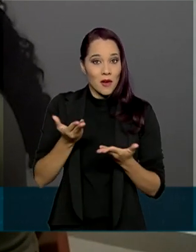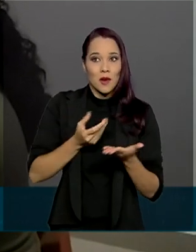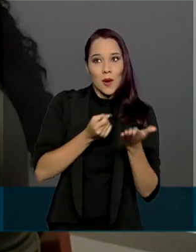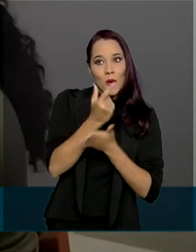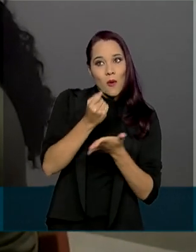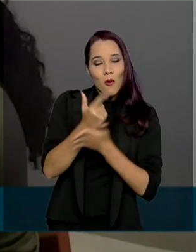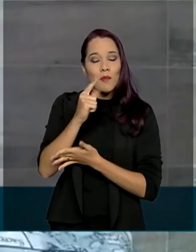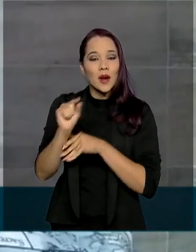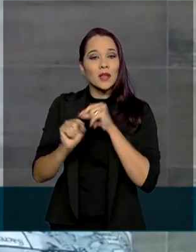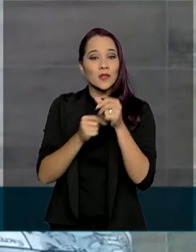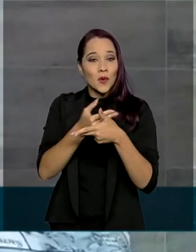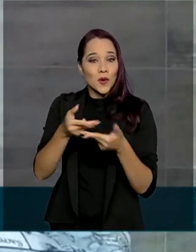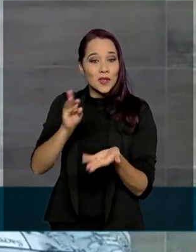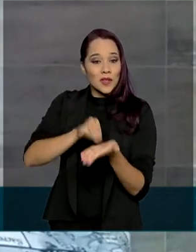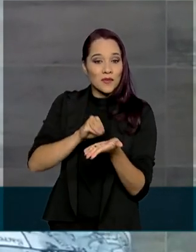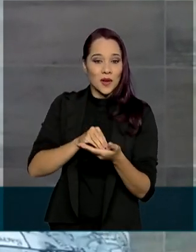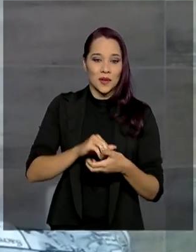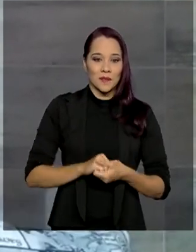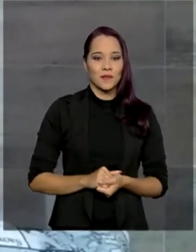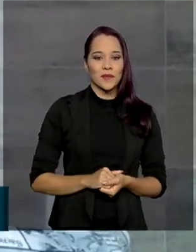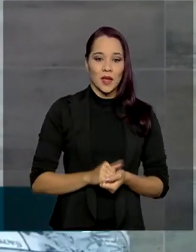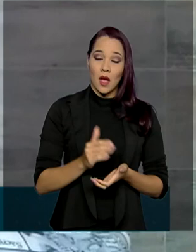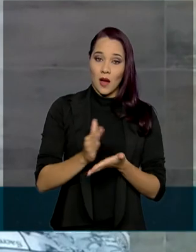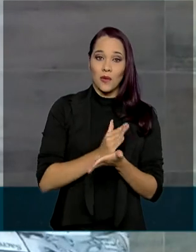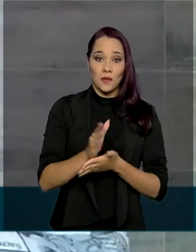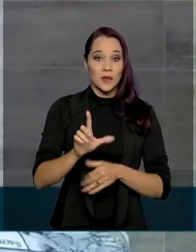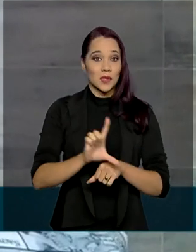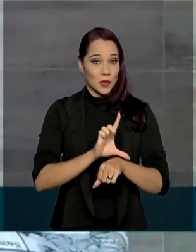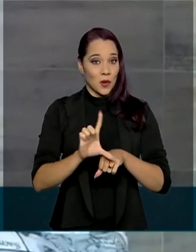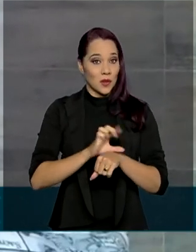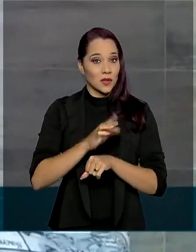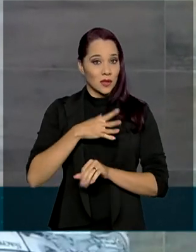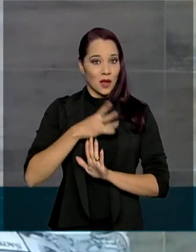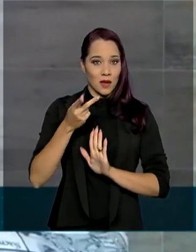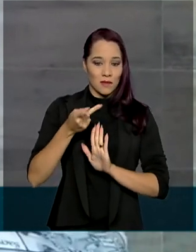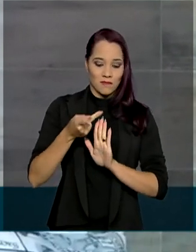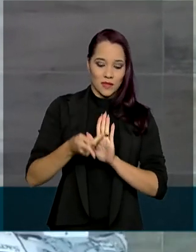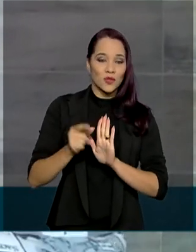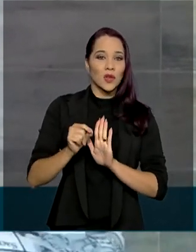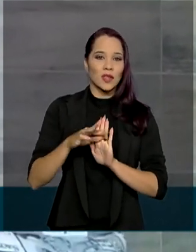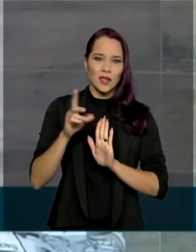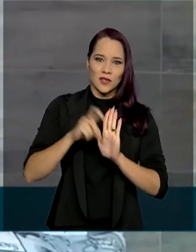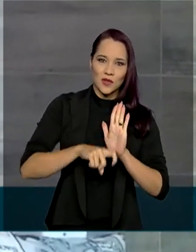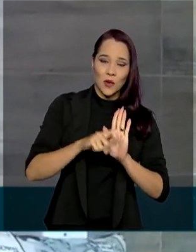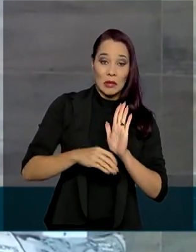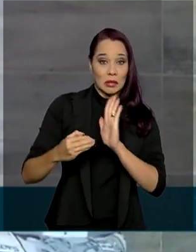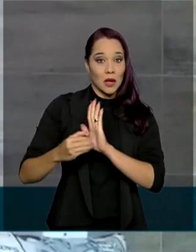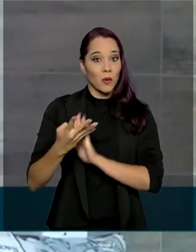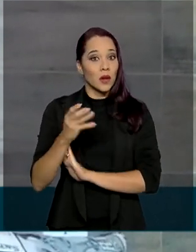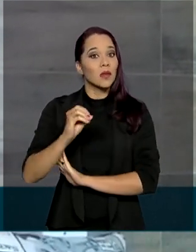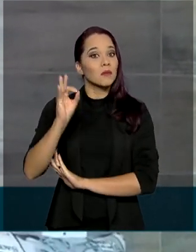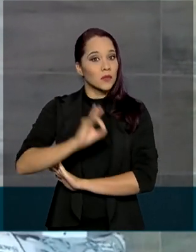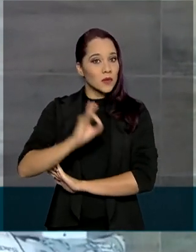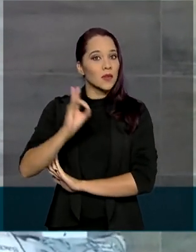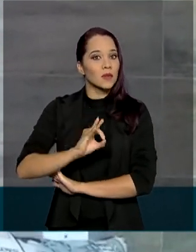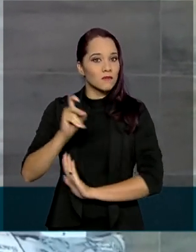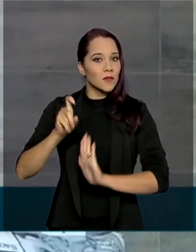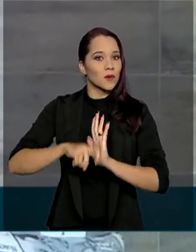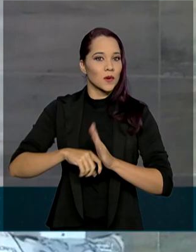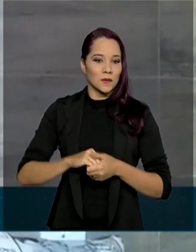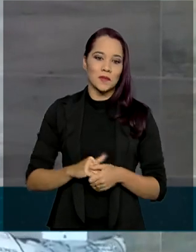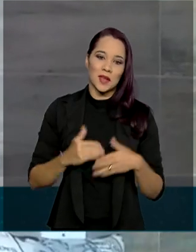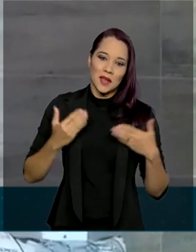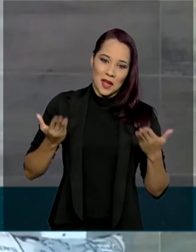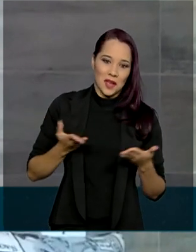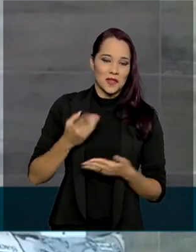comprar o que falta. Algumas lojas têm um plano de ter um desconto de 30%, 40%. E aí